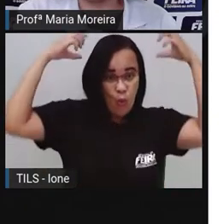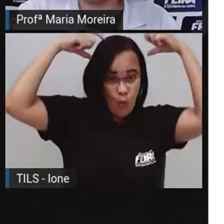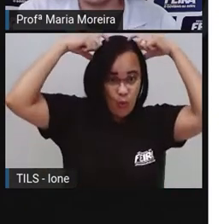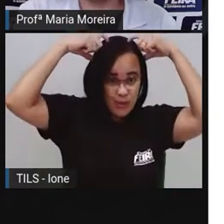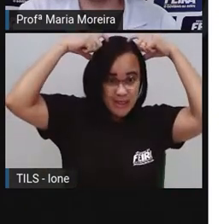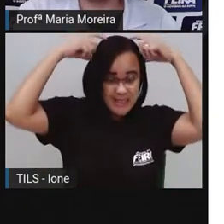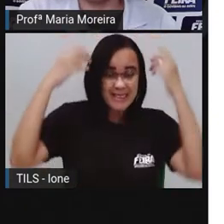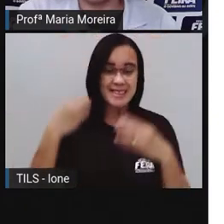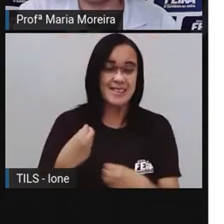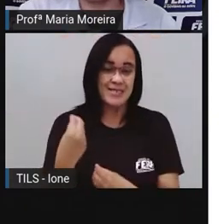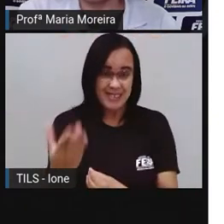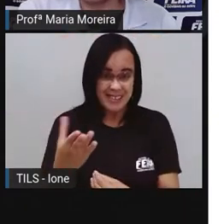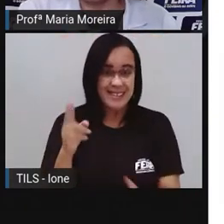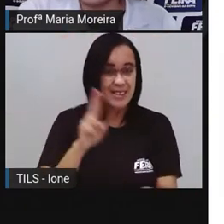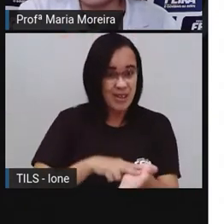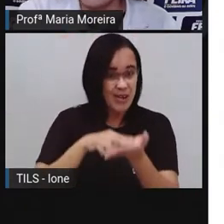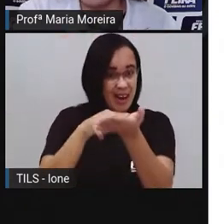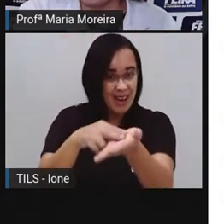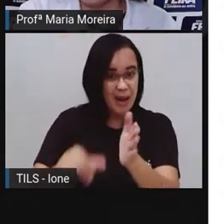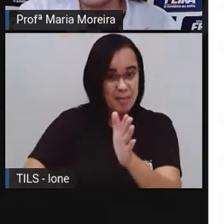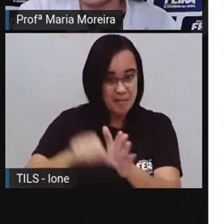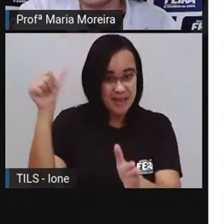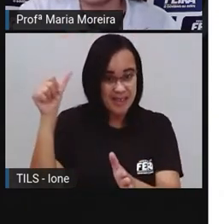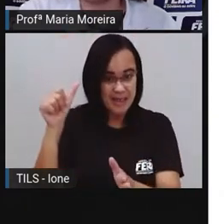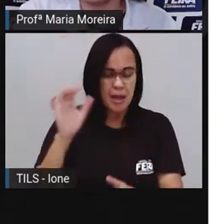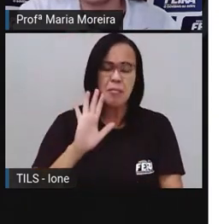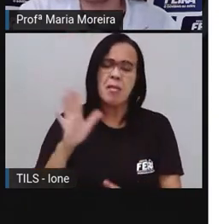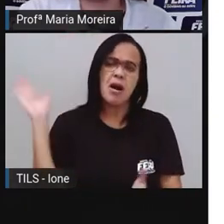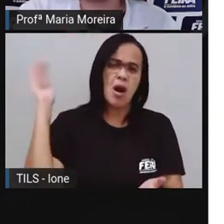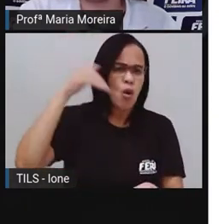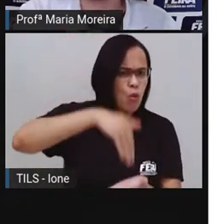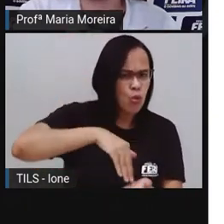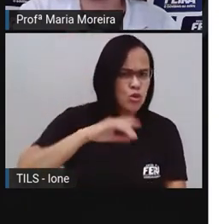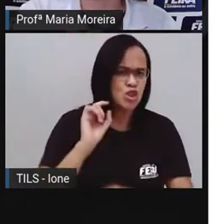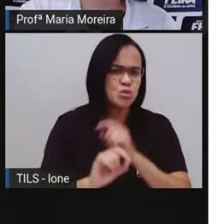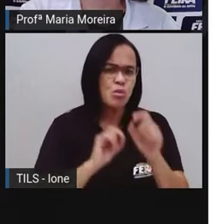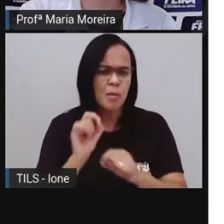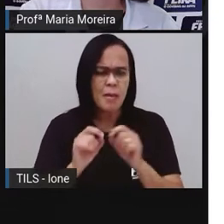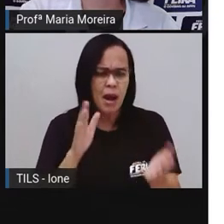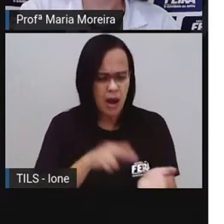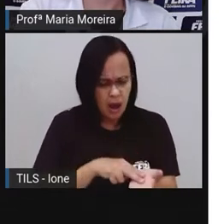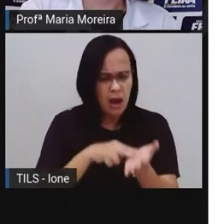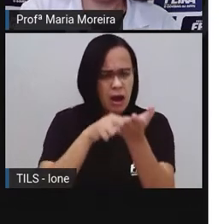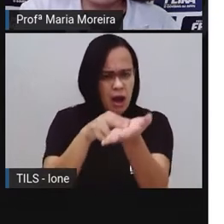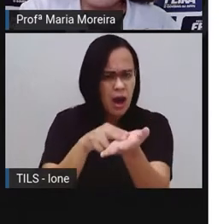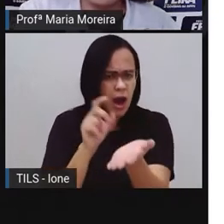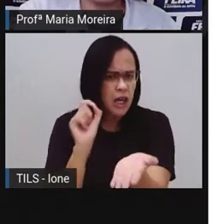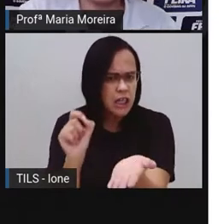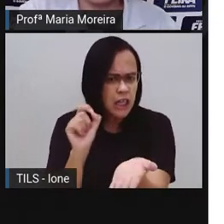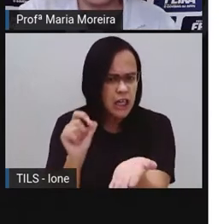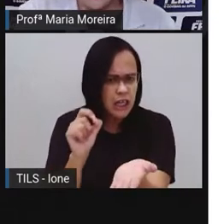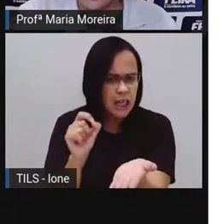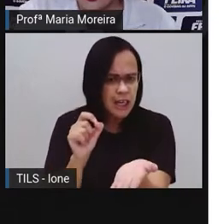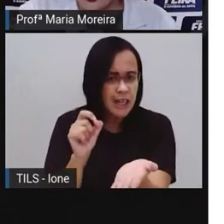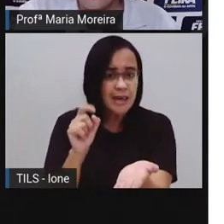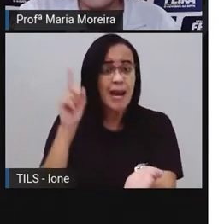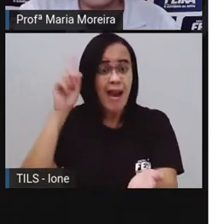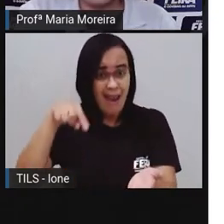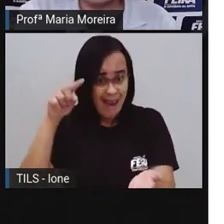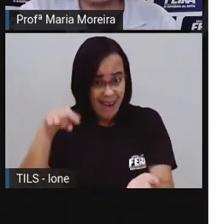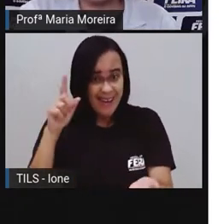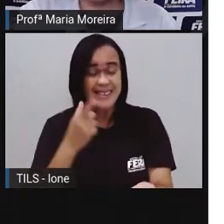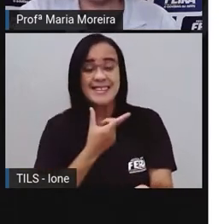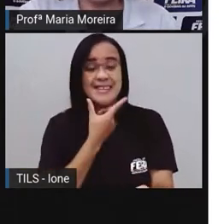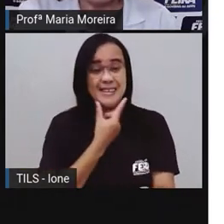primeira carta do dia. Mas a última carta era para caixinhos dourados.